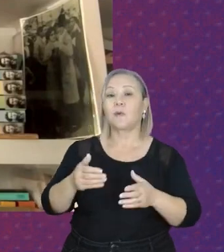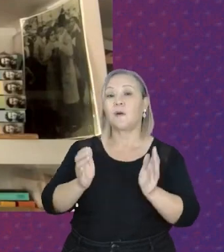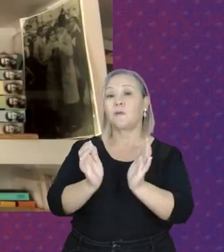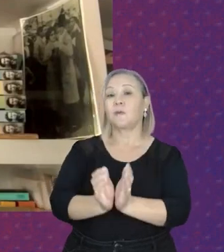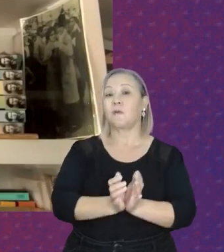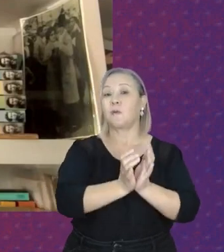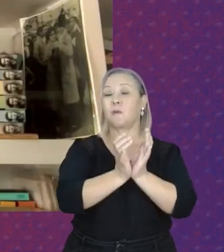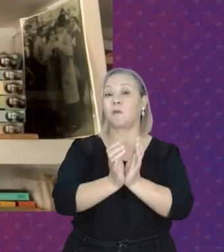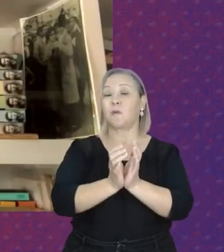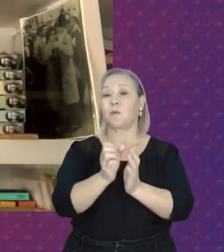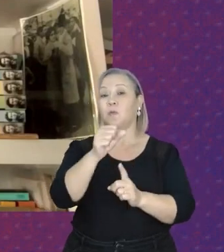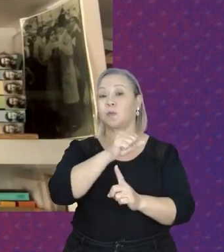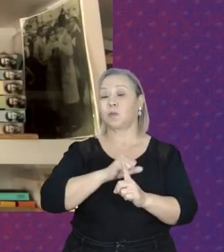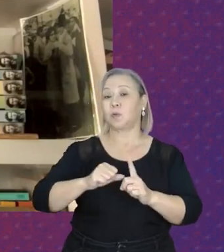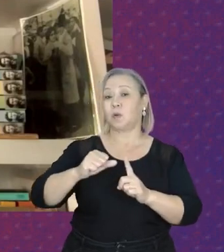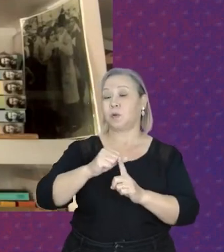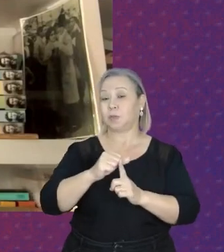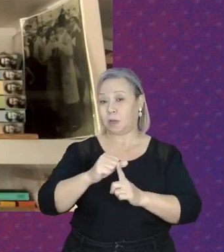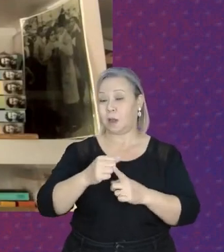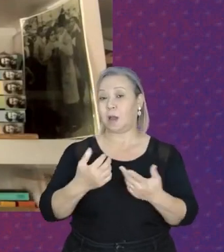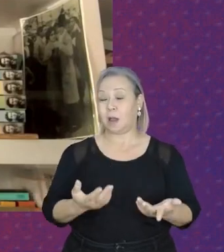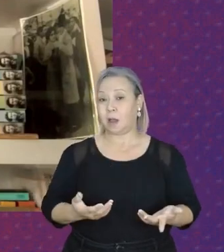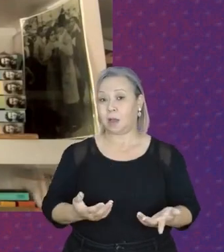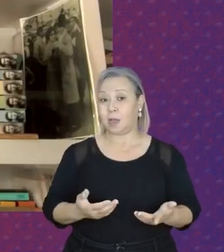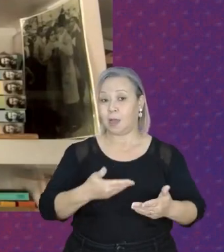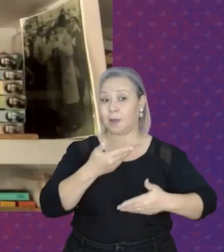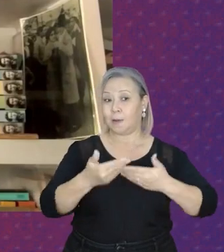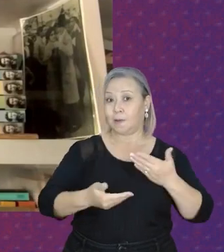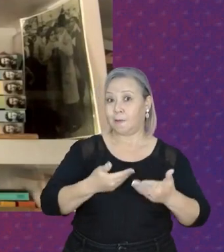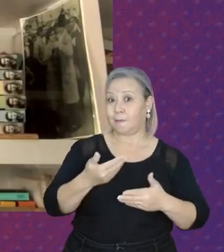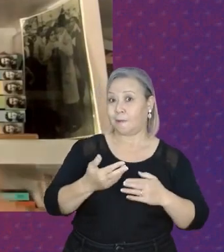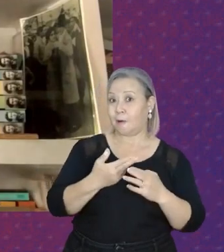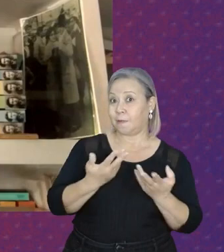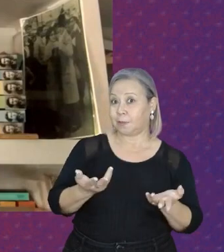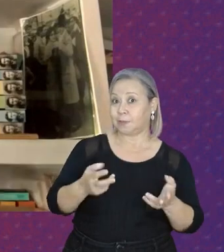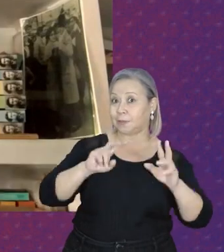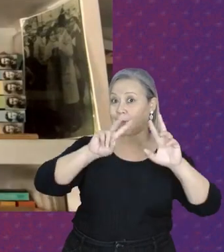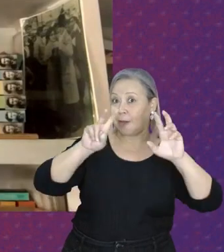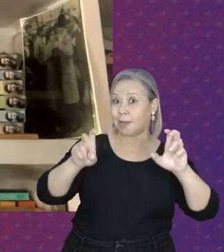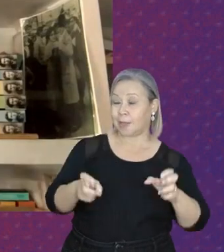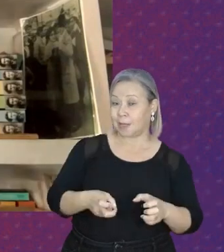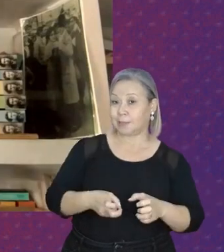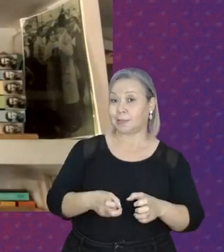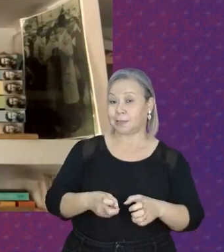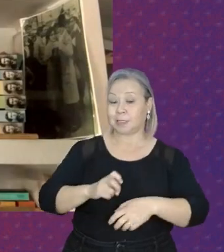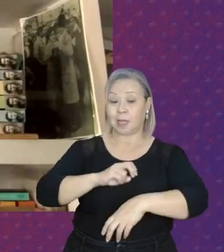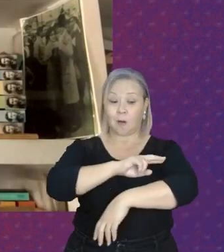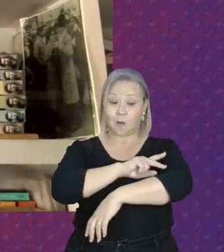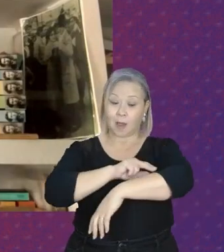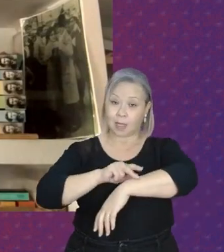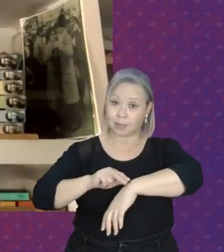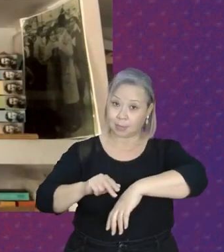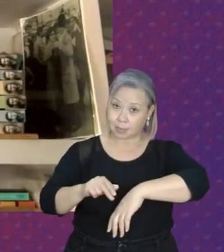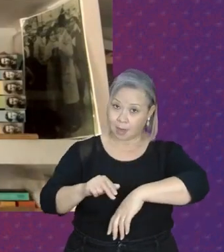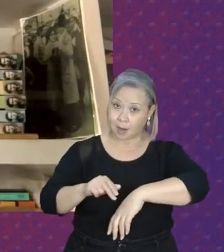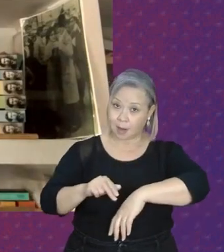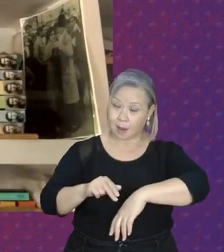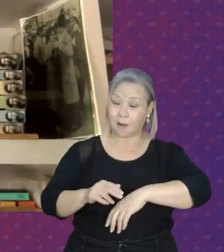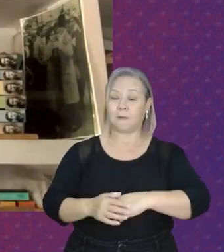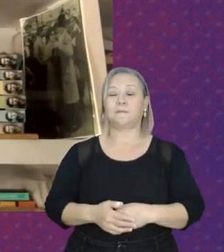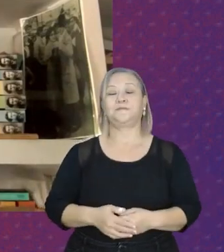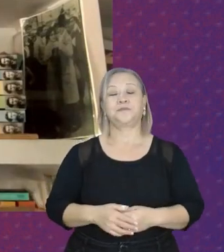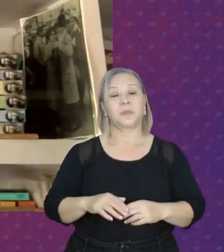que envolve a questão racial, a questão étnica, a orientação